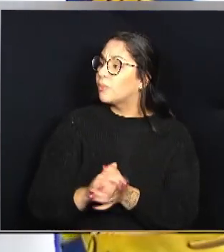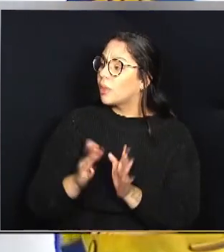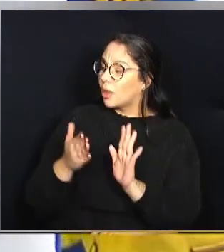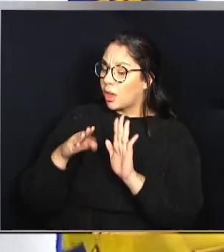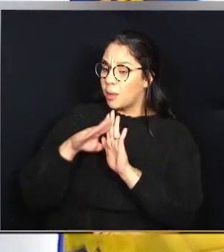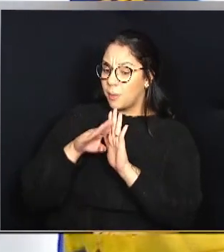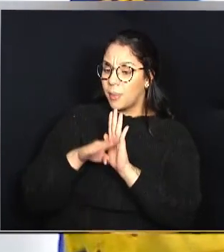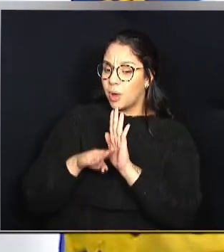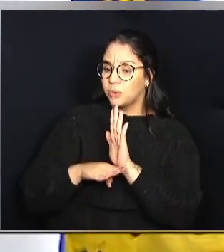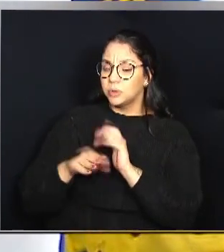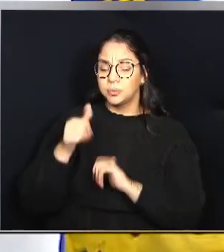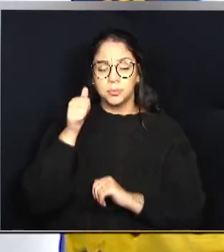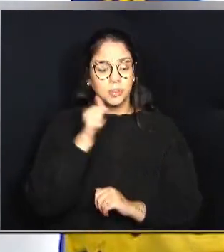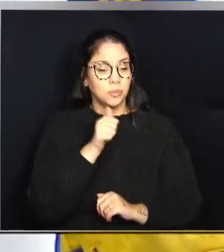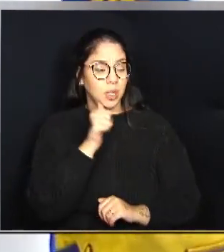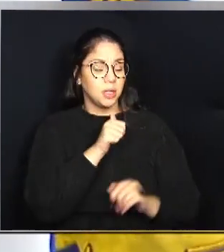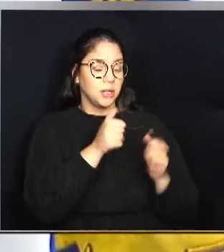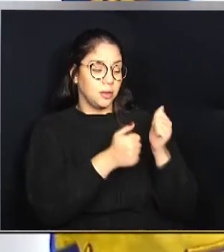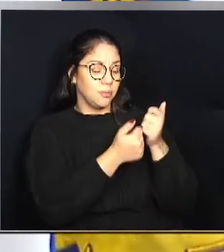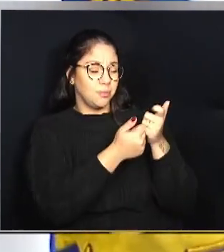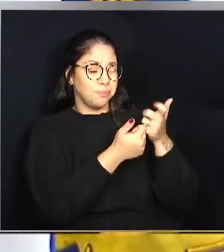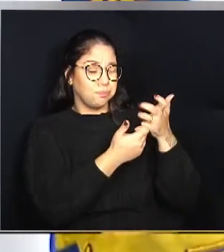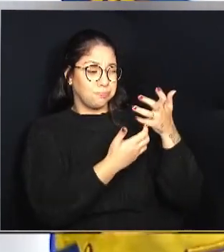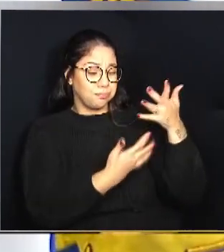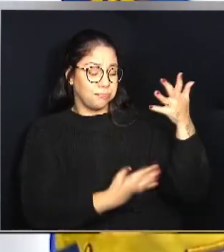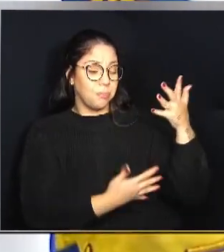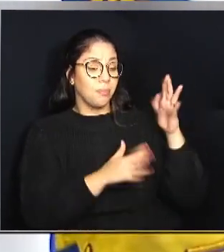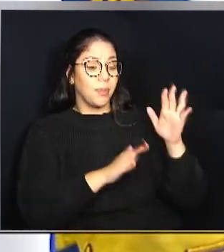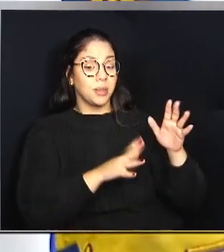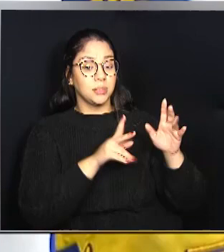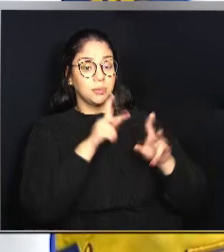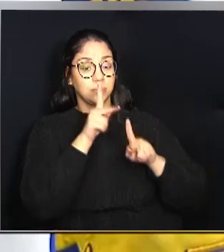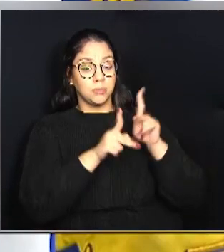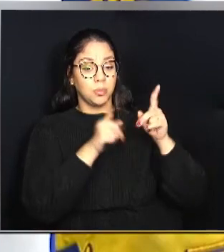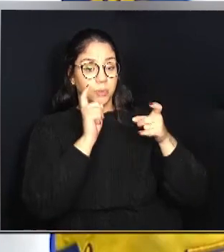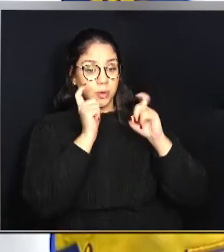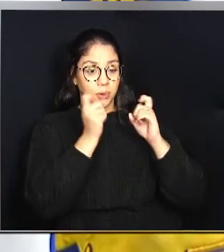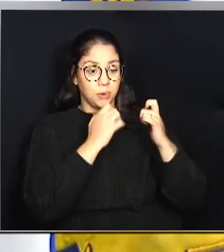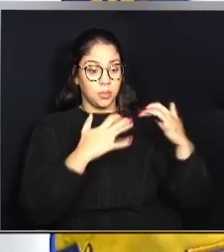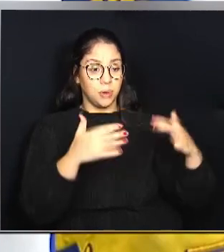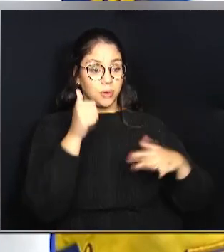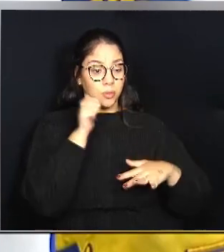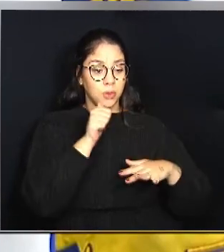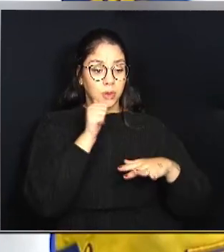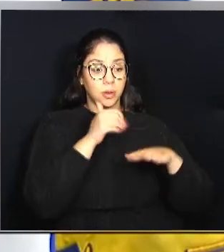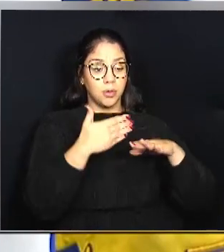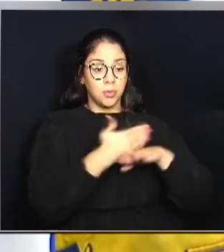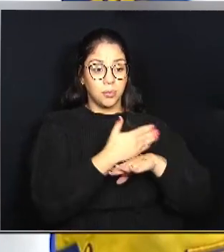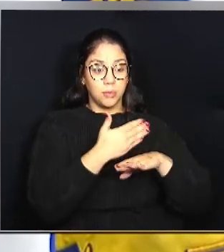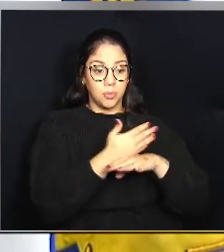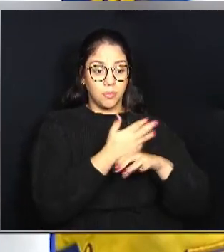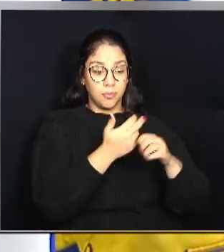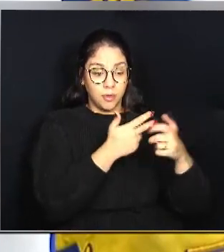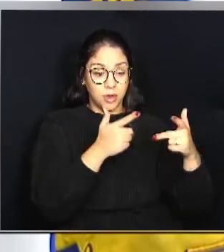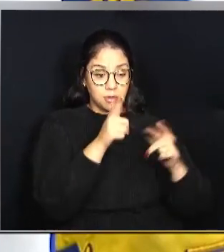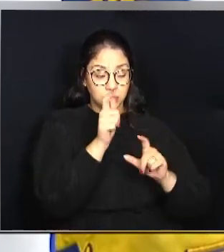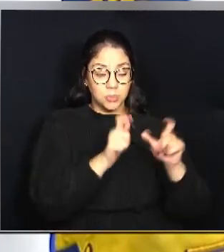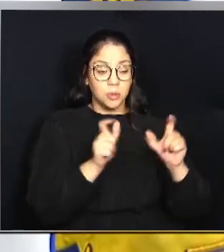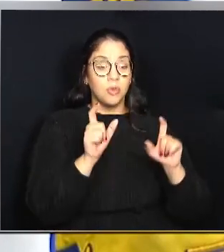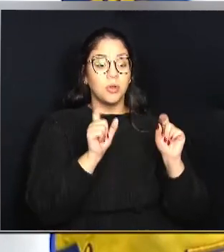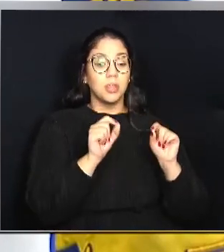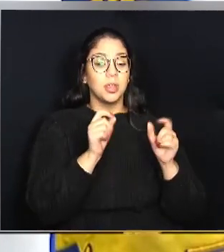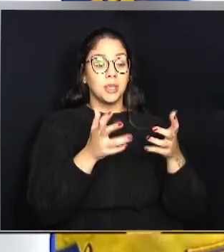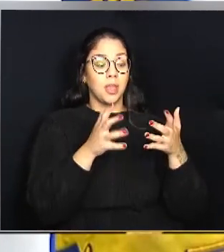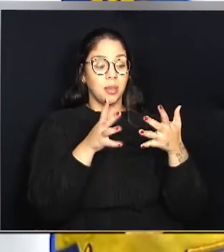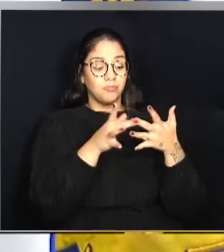é muito extensa, além de importante. Mas, diante desse debate público, em que muitas mulheres participaram e várias vozes